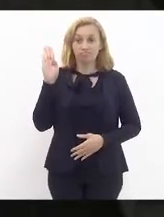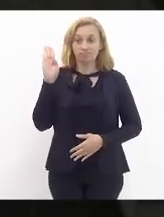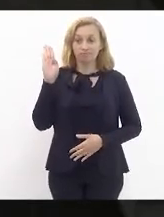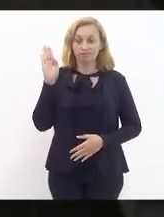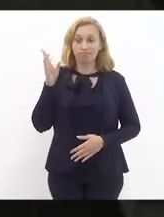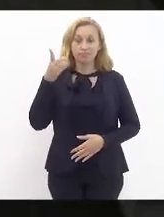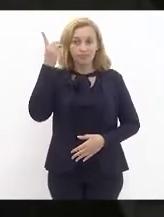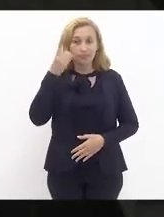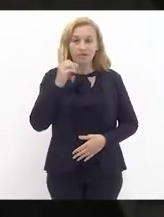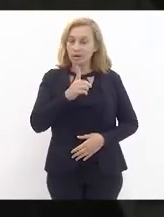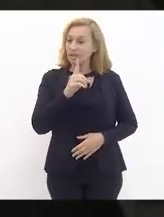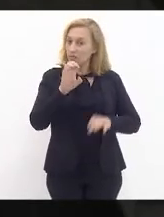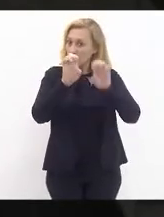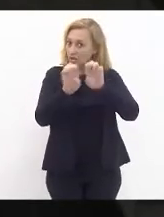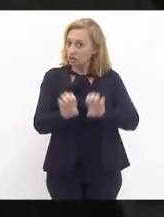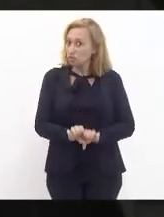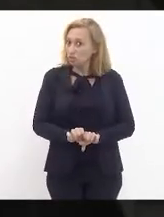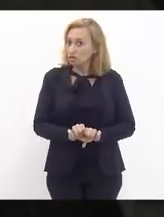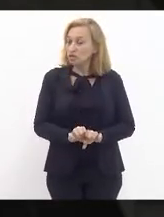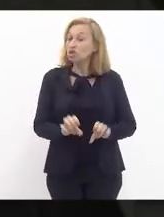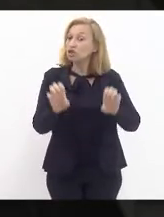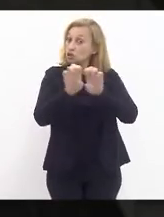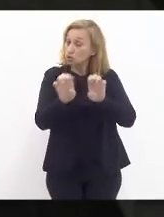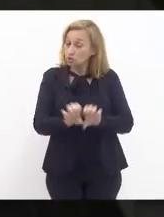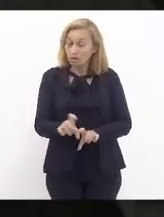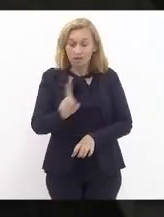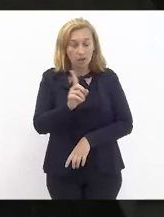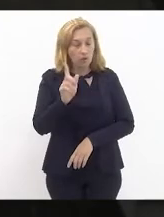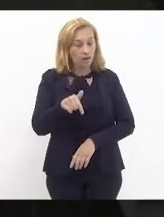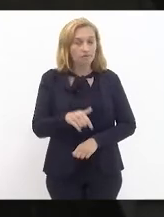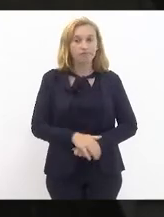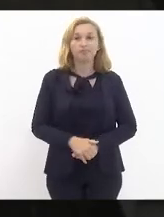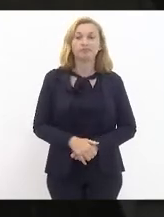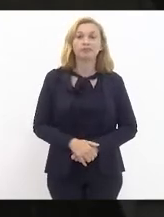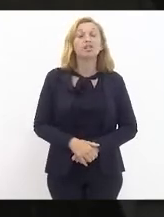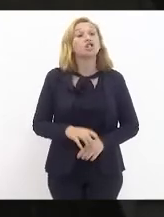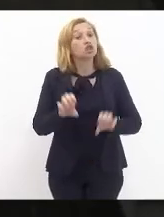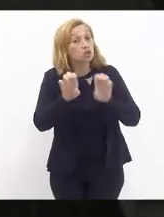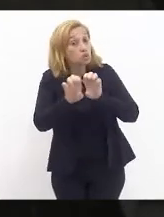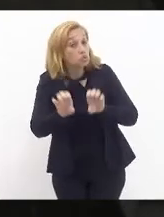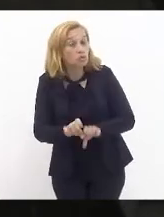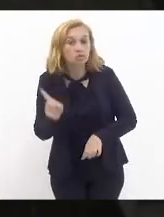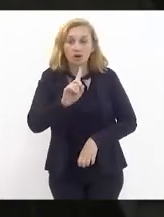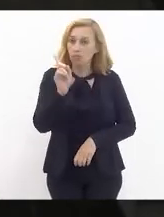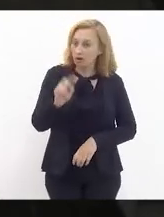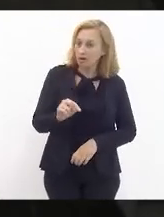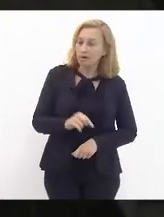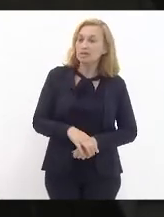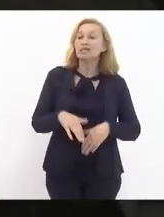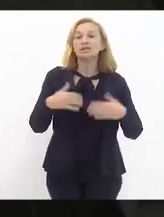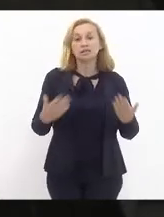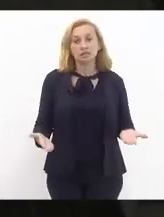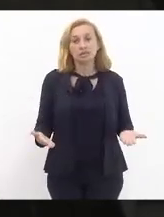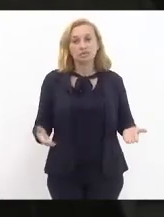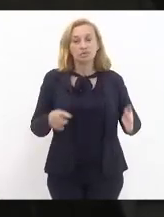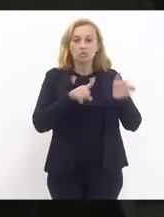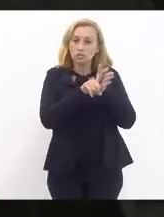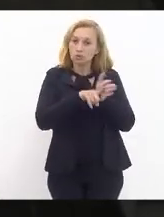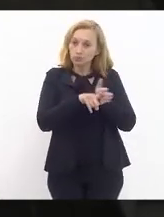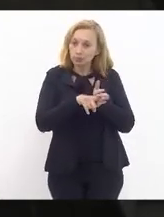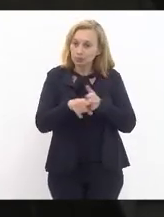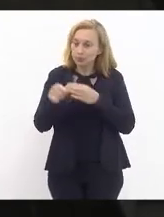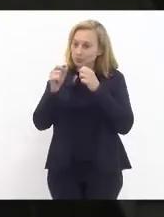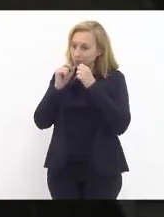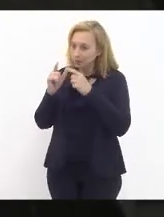Mas não é estruturante. Estruturante não é. Estruturante não é. Então, essa análise crítica